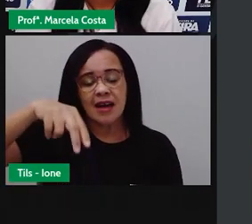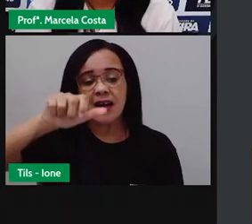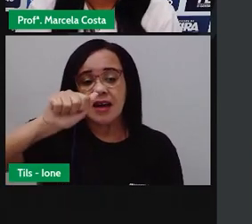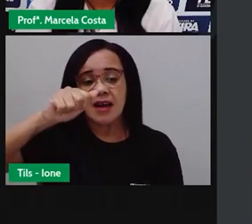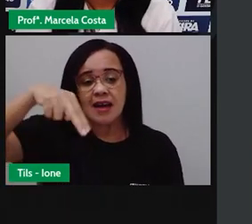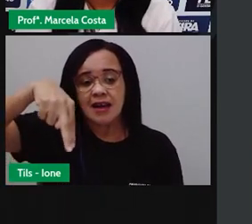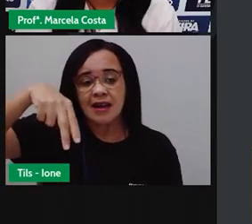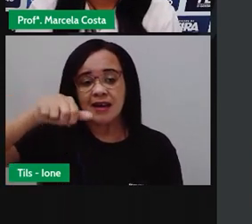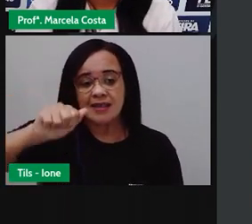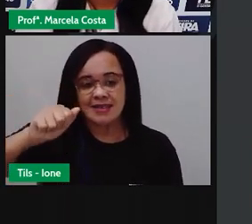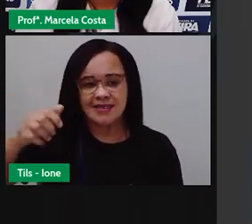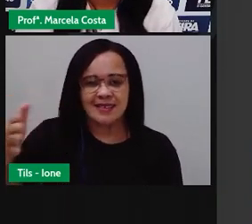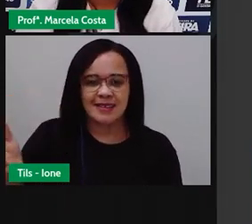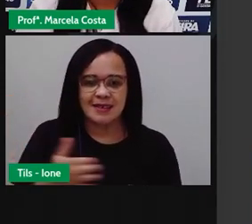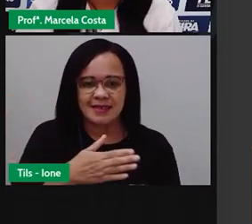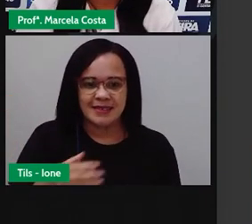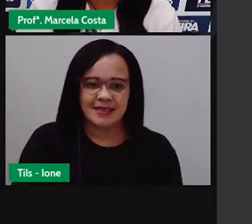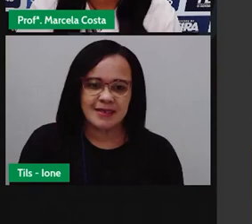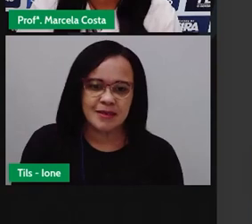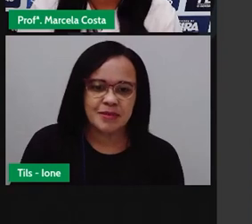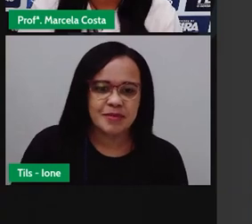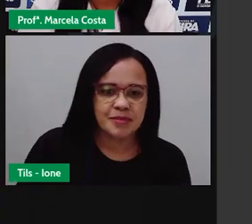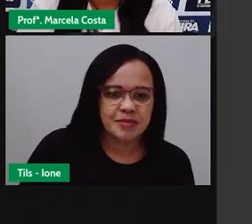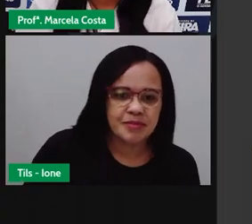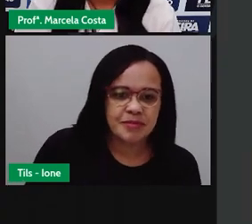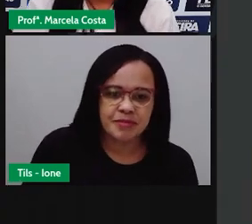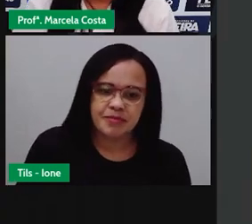Vamos descobrir quem é essa feirense.